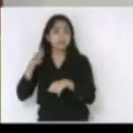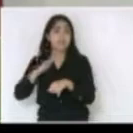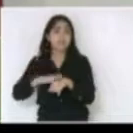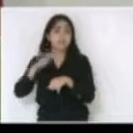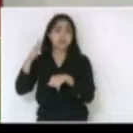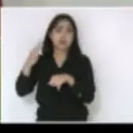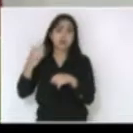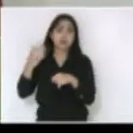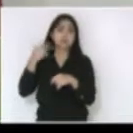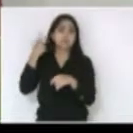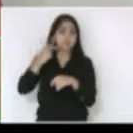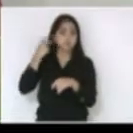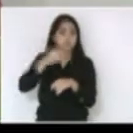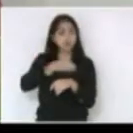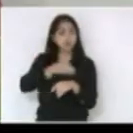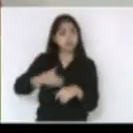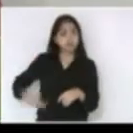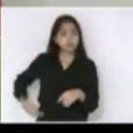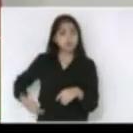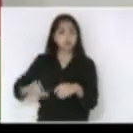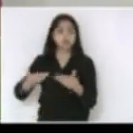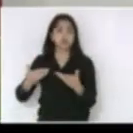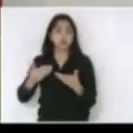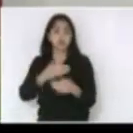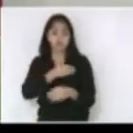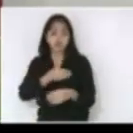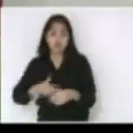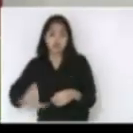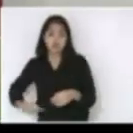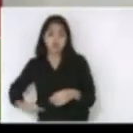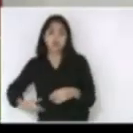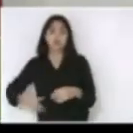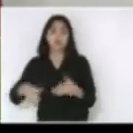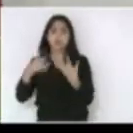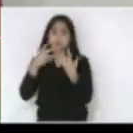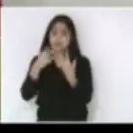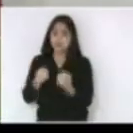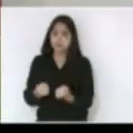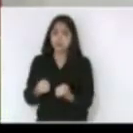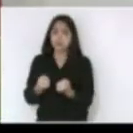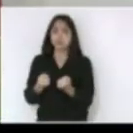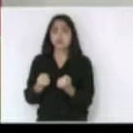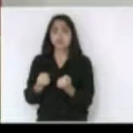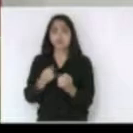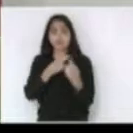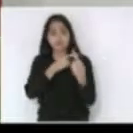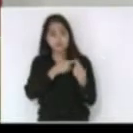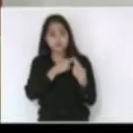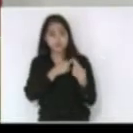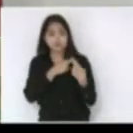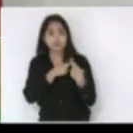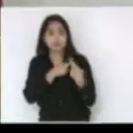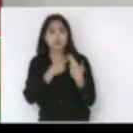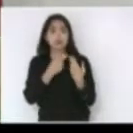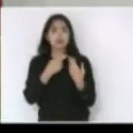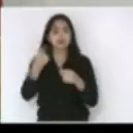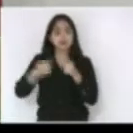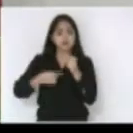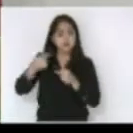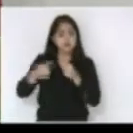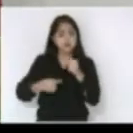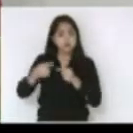de grandes políticas públicas de governos que assumem o compromisso discutir políticas sociais